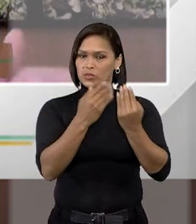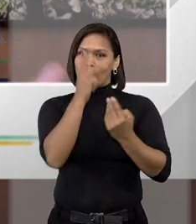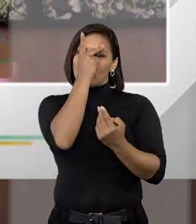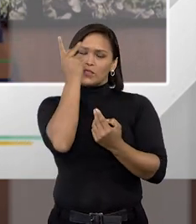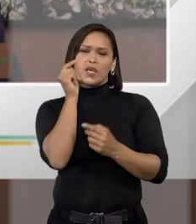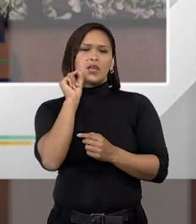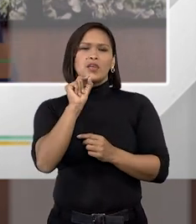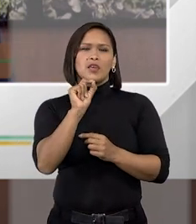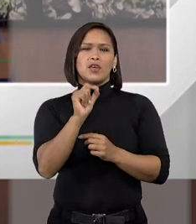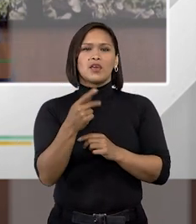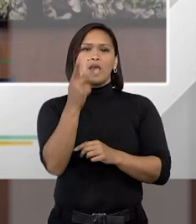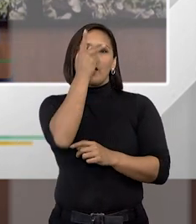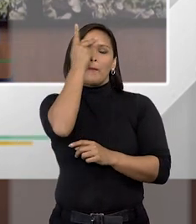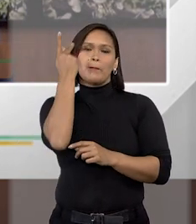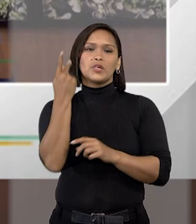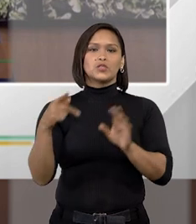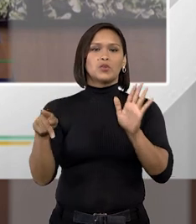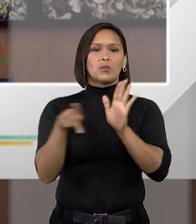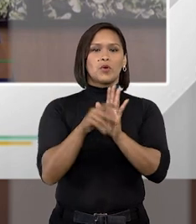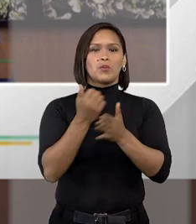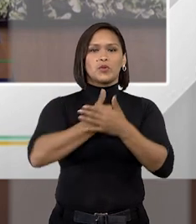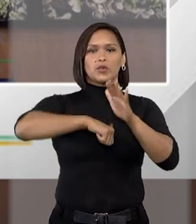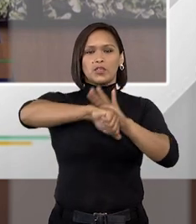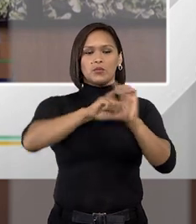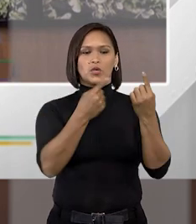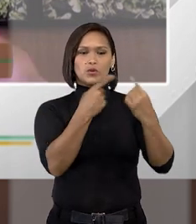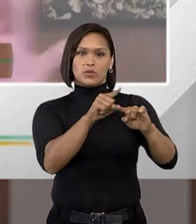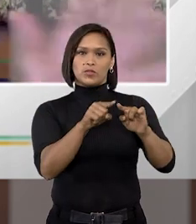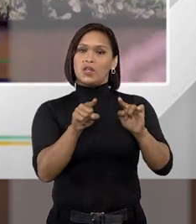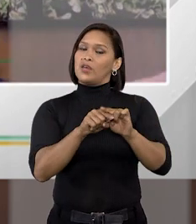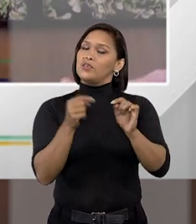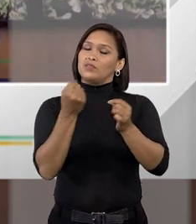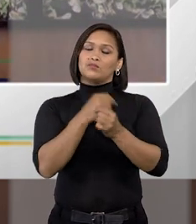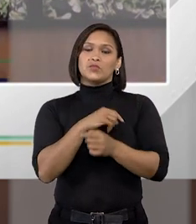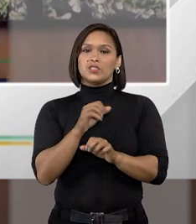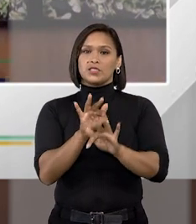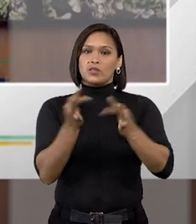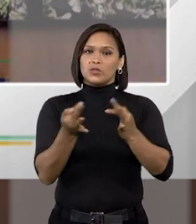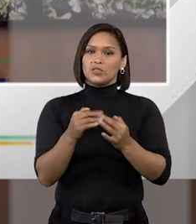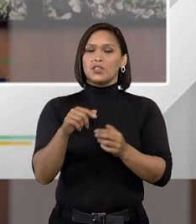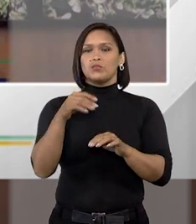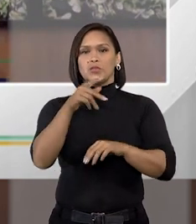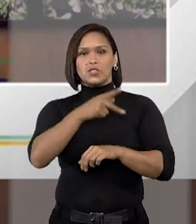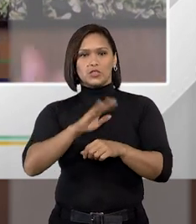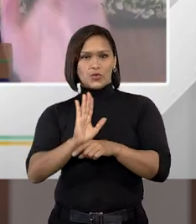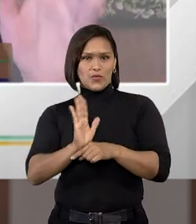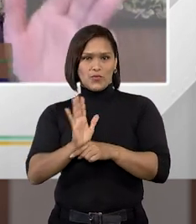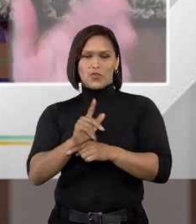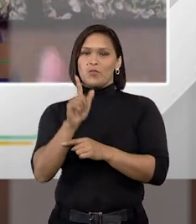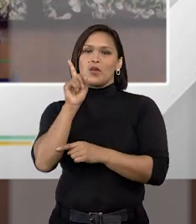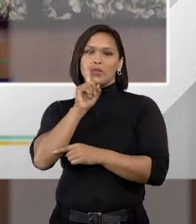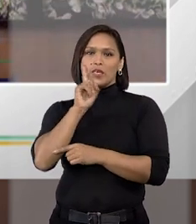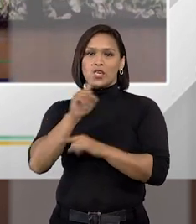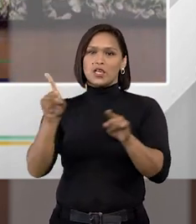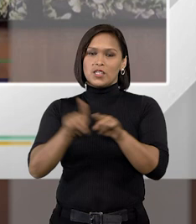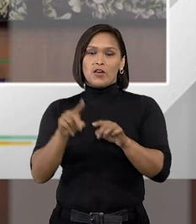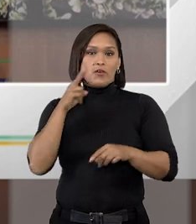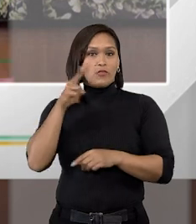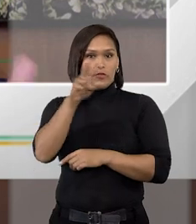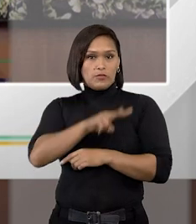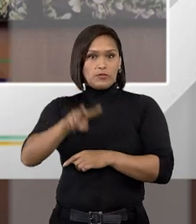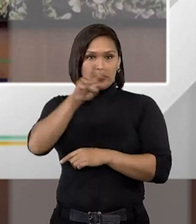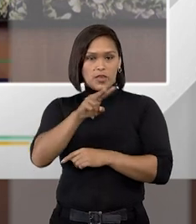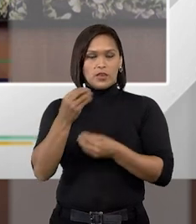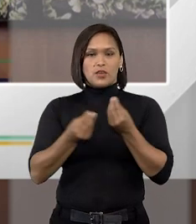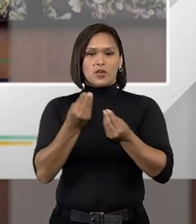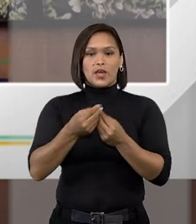quem é a pessoa ali que cometeu o crime contra ela isso é o clássico do filme americano você vê ali pelo ouvido o que se